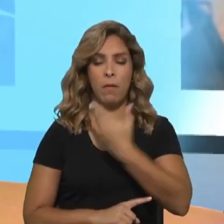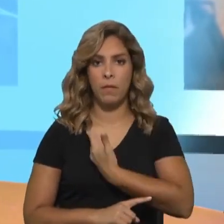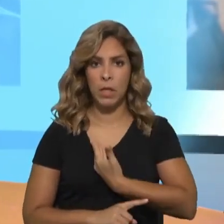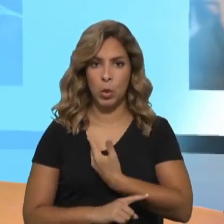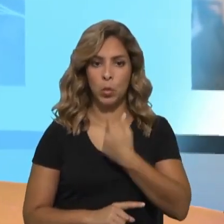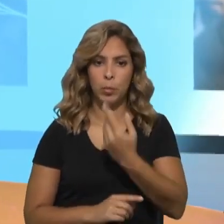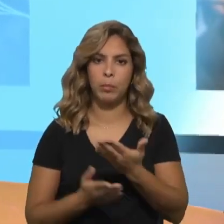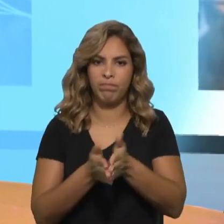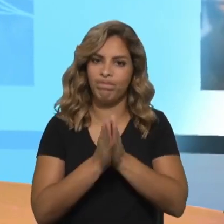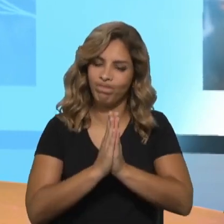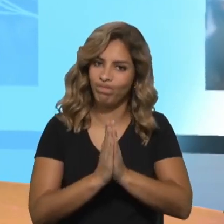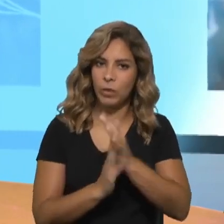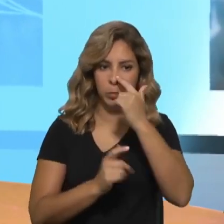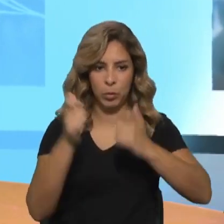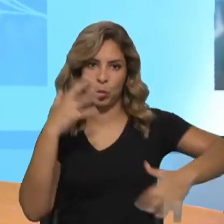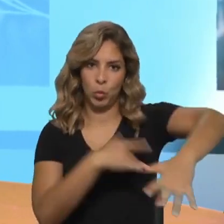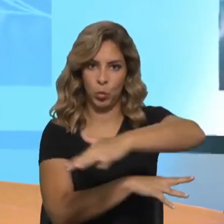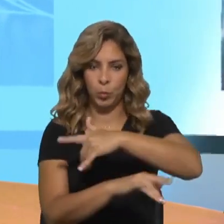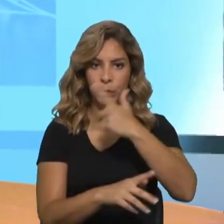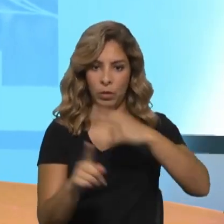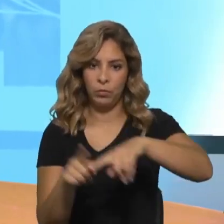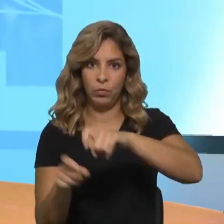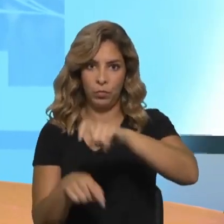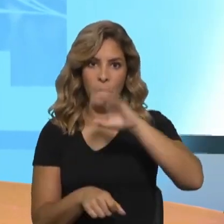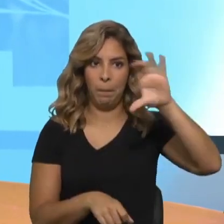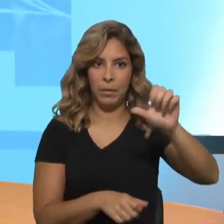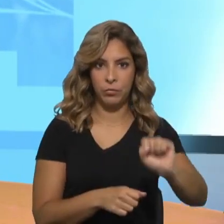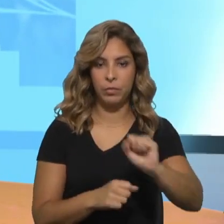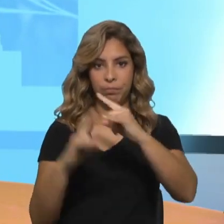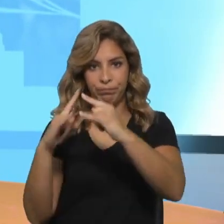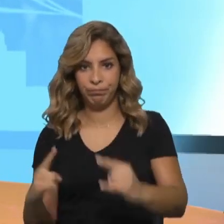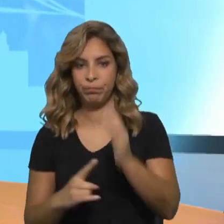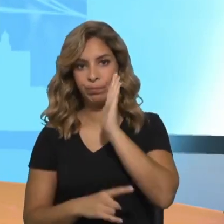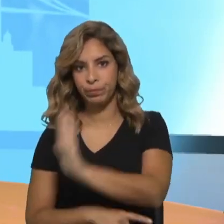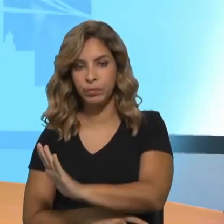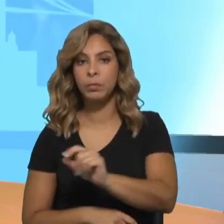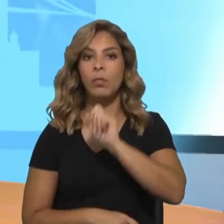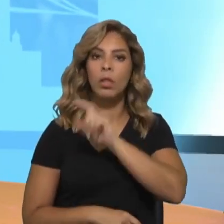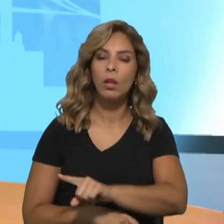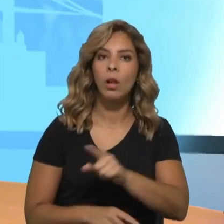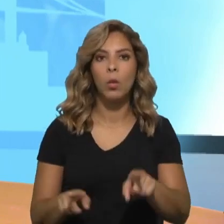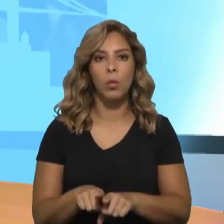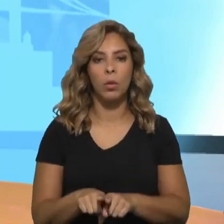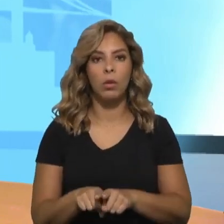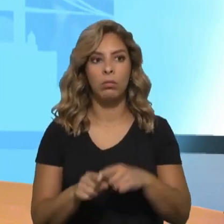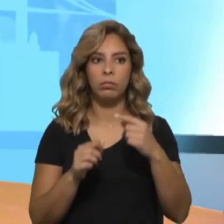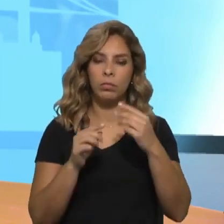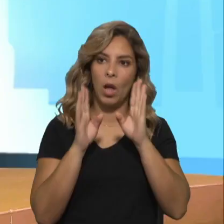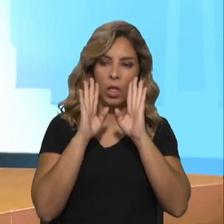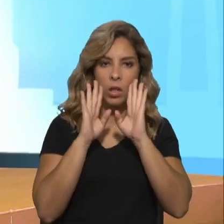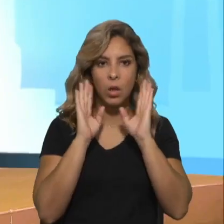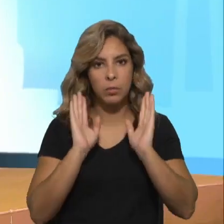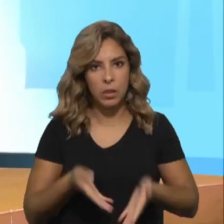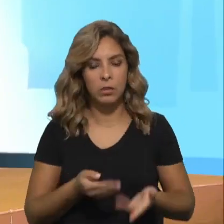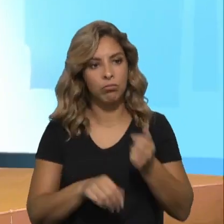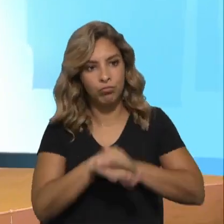que os refugiados, e que o Dia Mundial do Refugiado, possa ser uma ocasião para um olhar atento e fraterno a